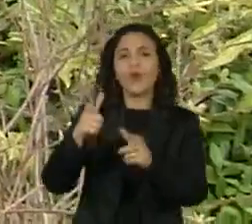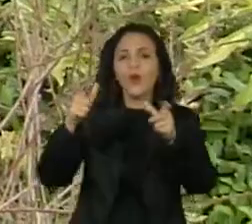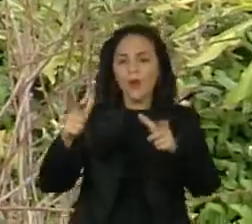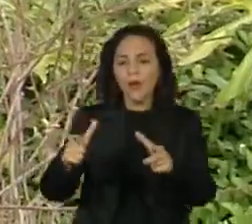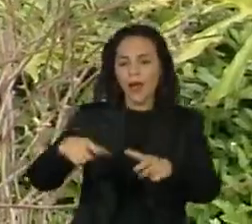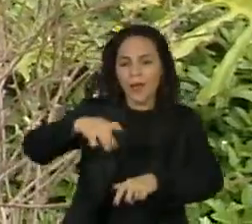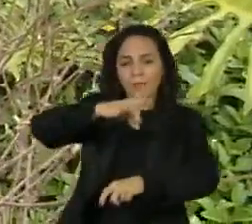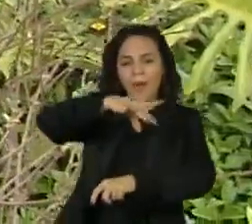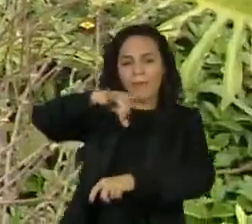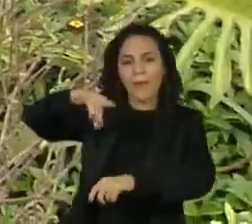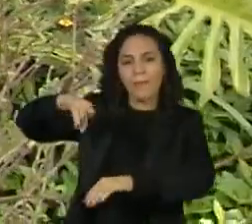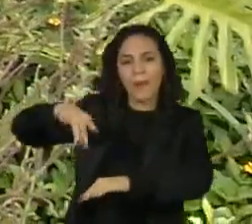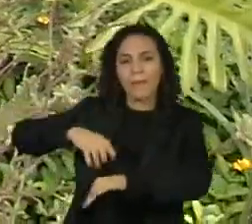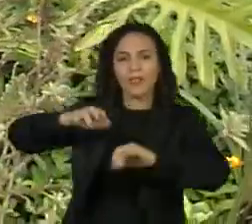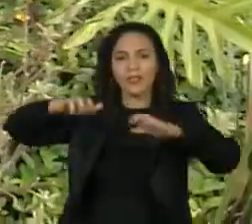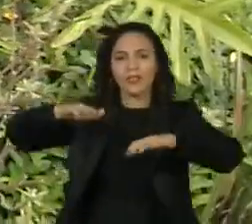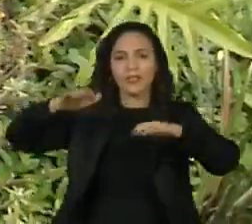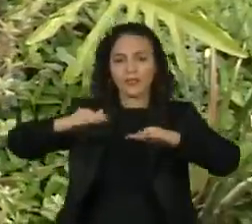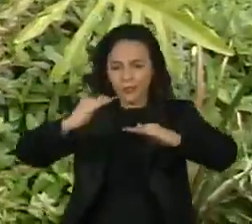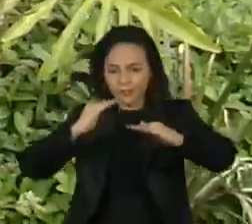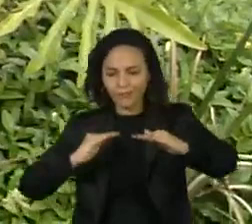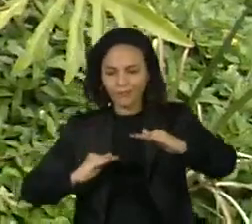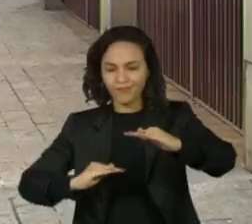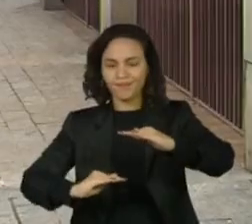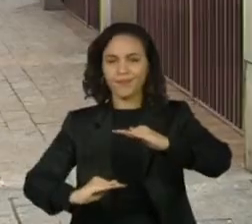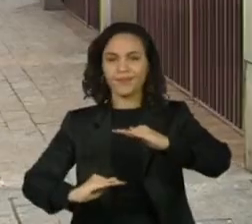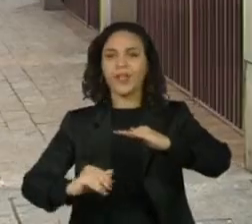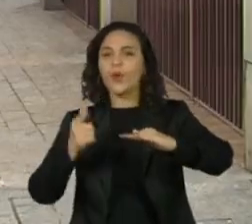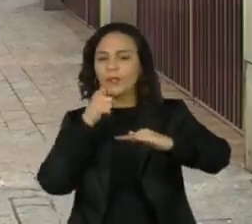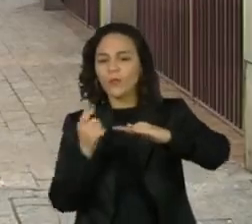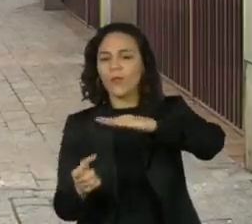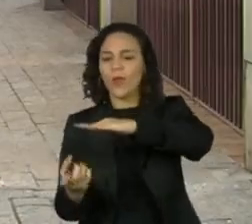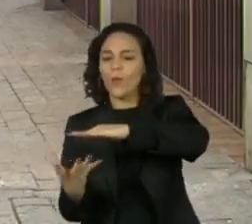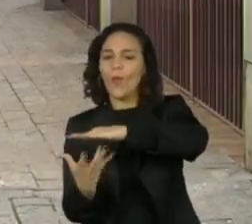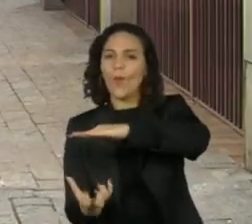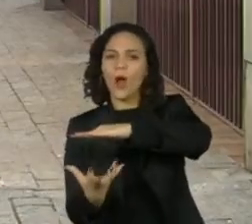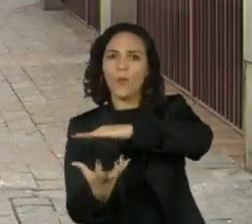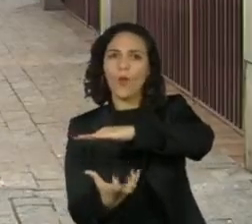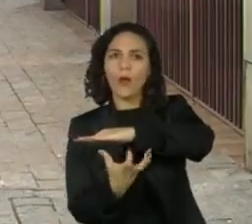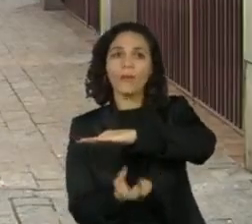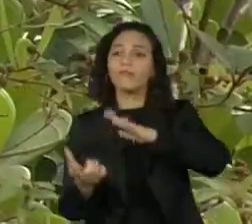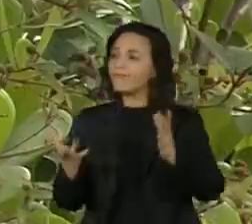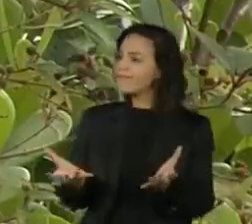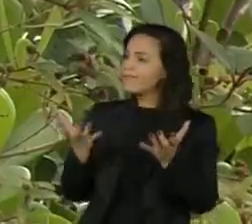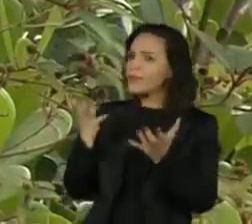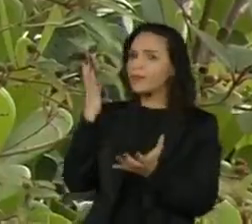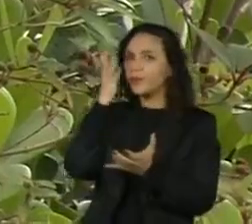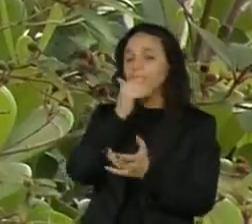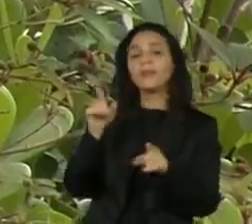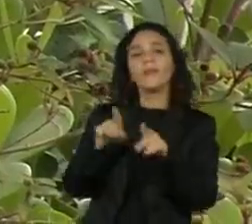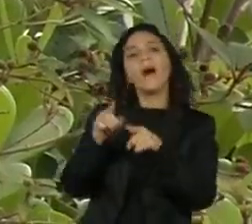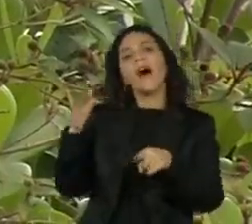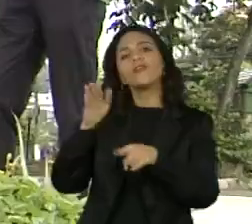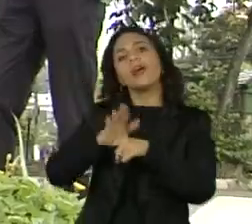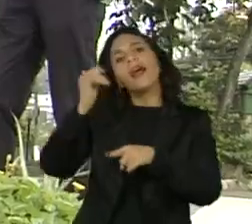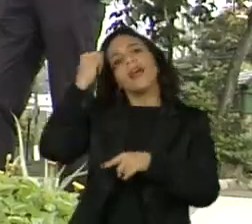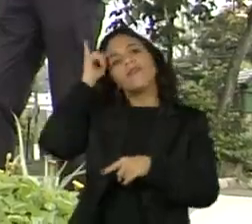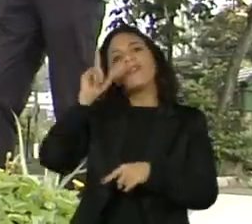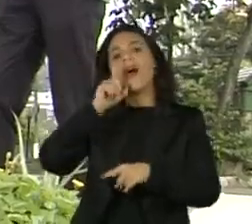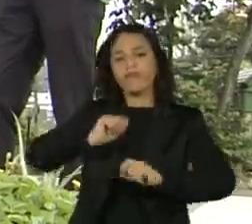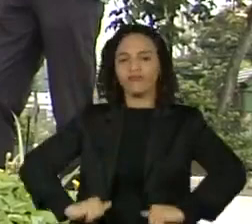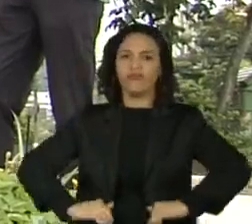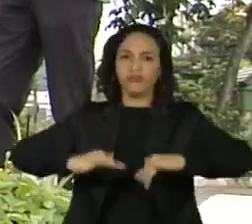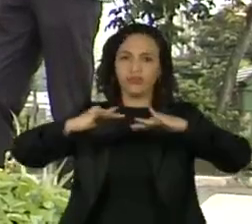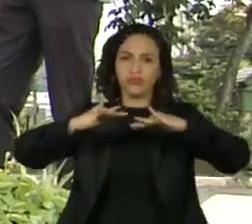com plantas nativas e solo abaixo do nível da rua. Além de deixar o bairro mais bonito, ajuda na contenção de enchentes. O